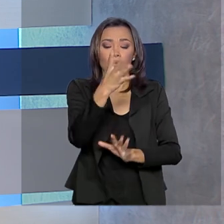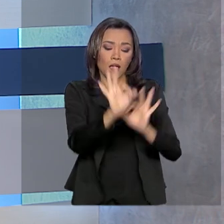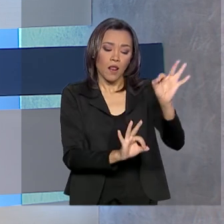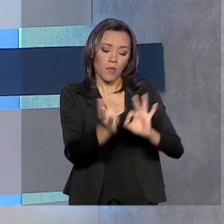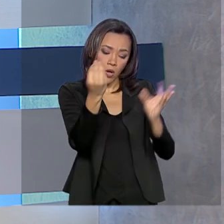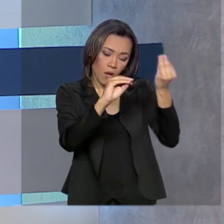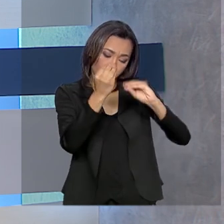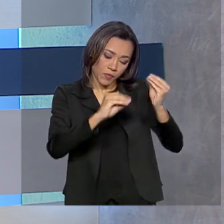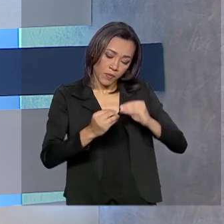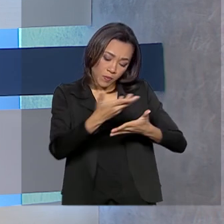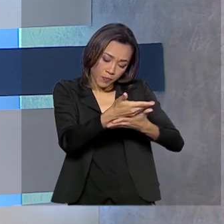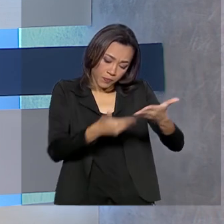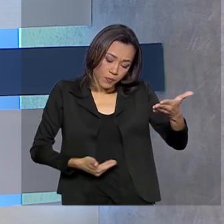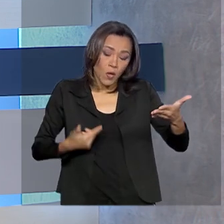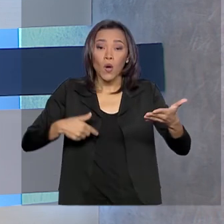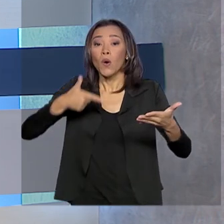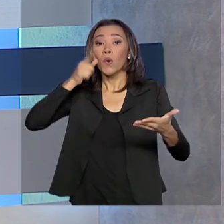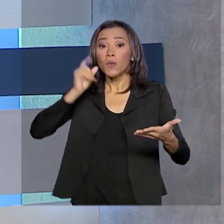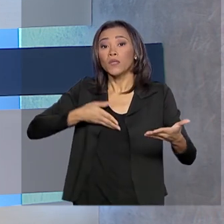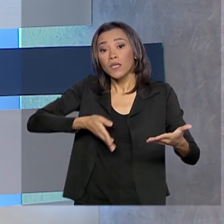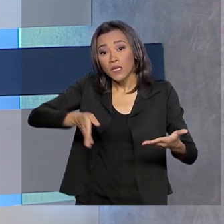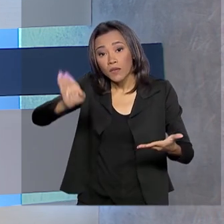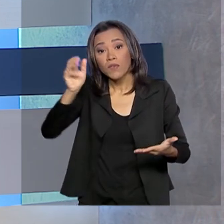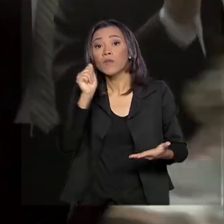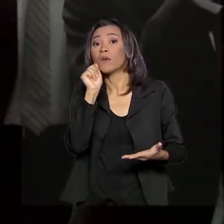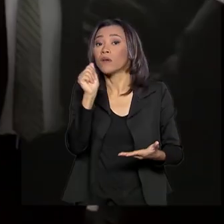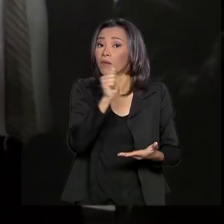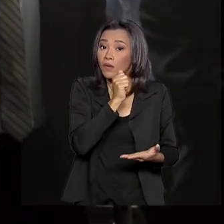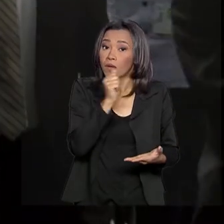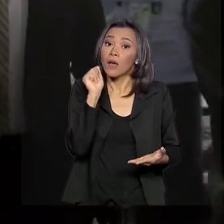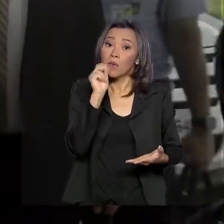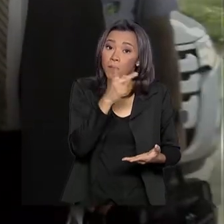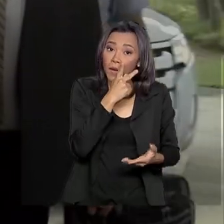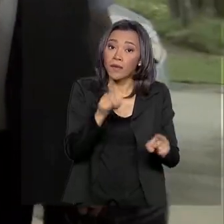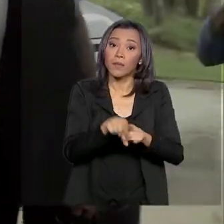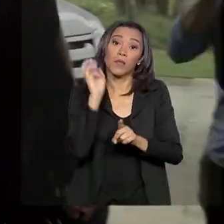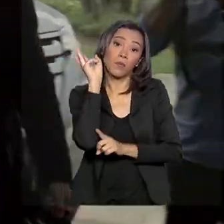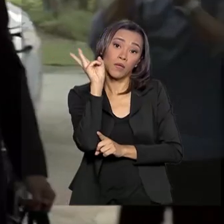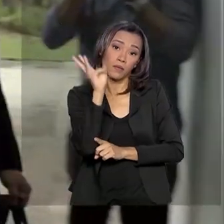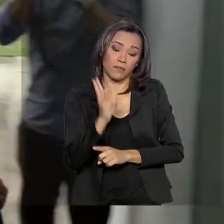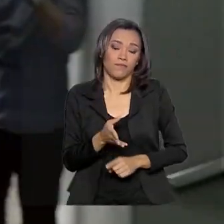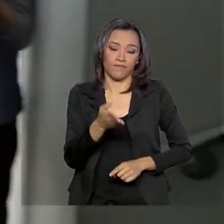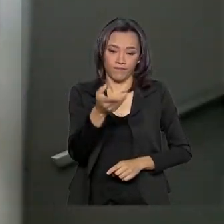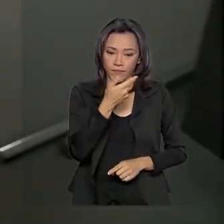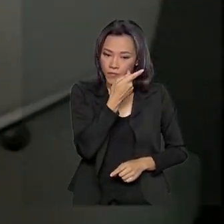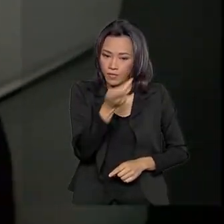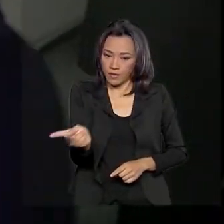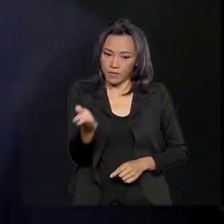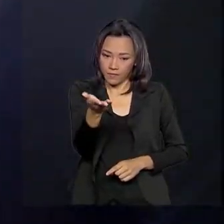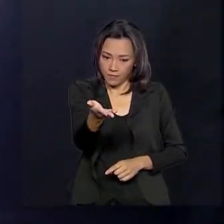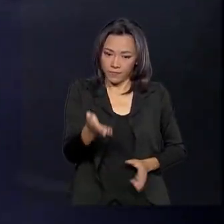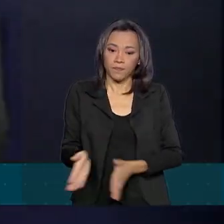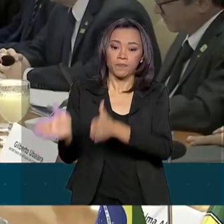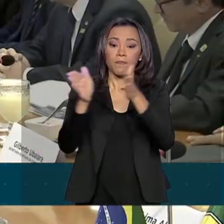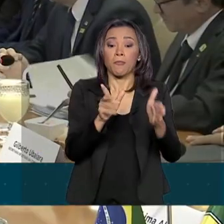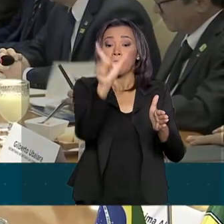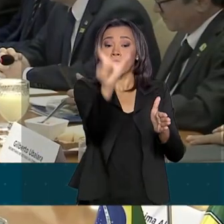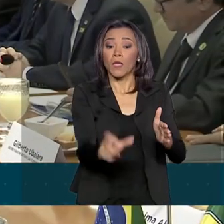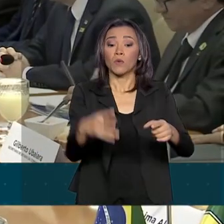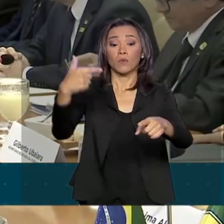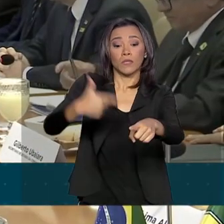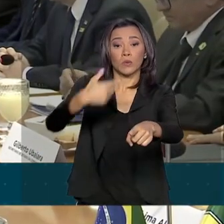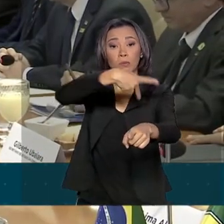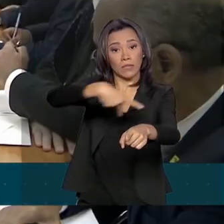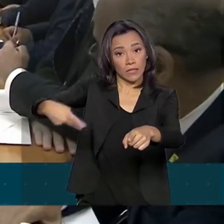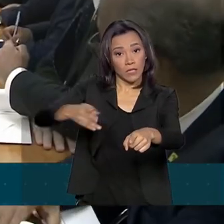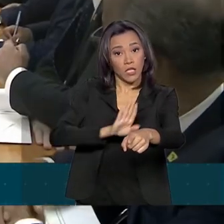Ontem, ele esteve no Amapá e no Maranhão. O presidente do Conselho da Amazônia, Hamilton Mourão, esteve